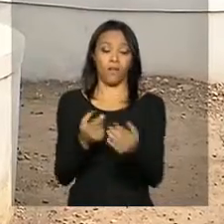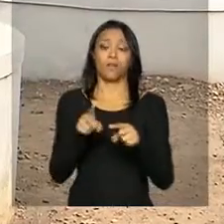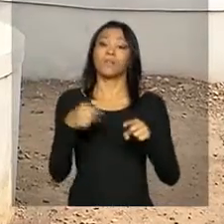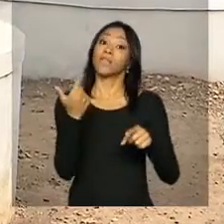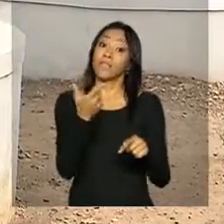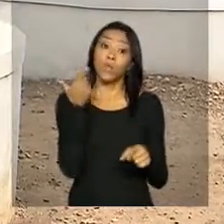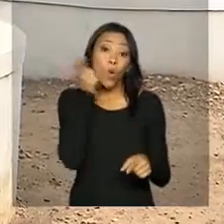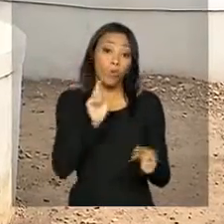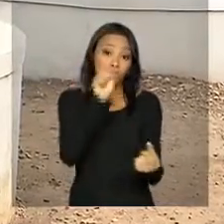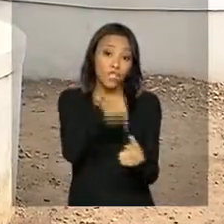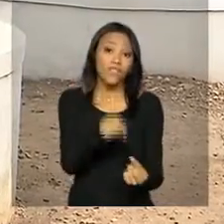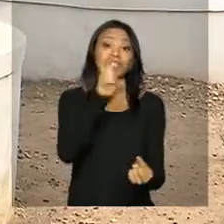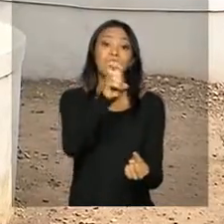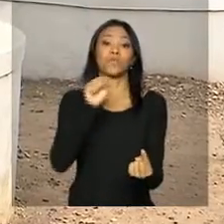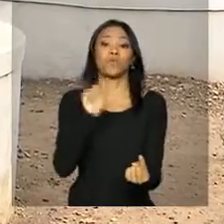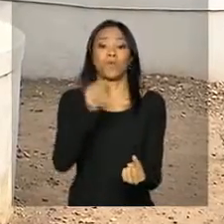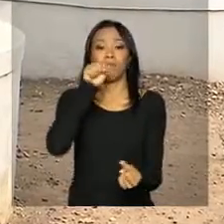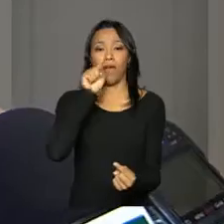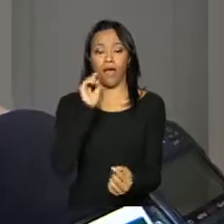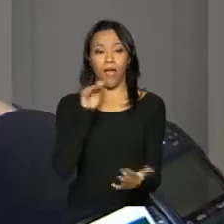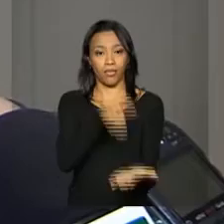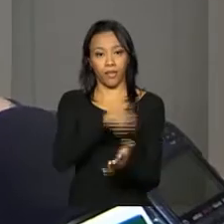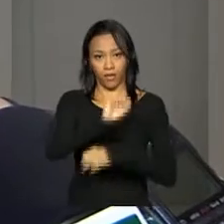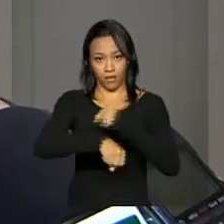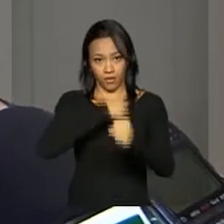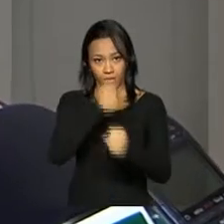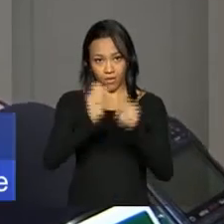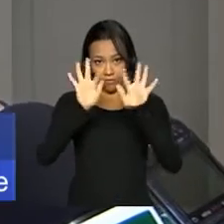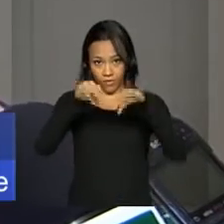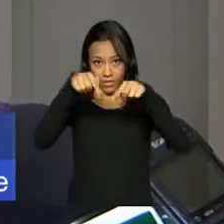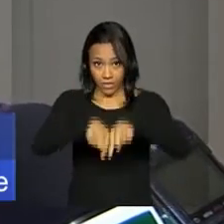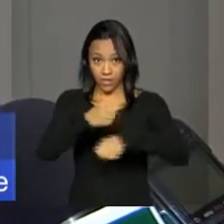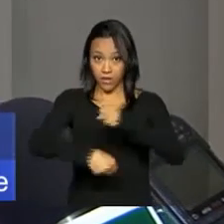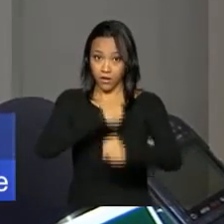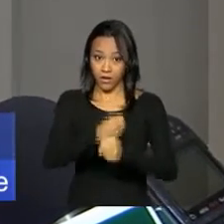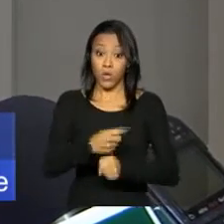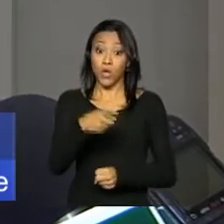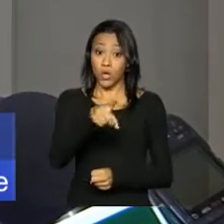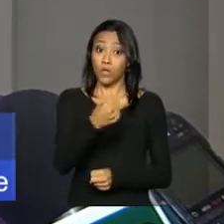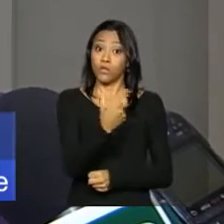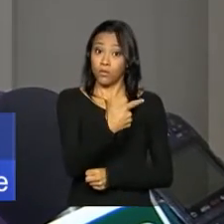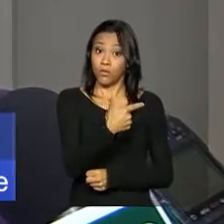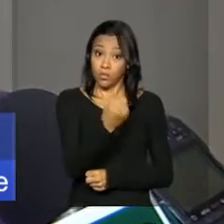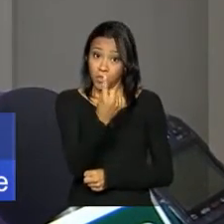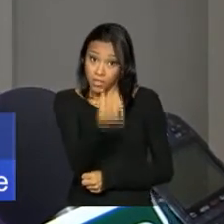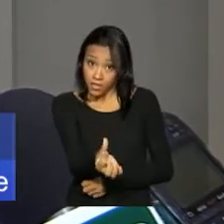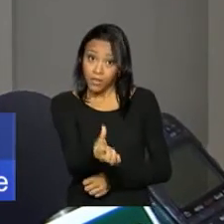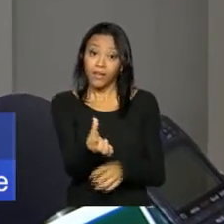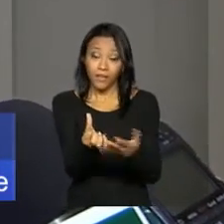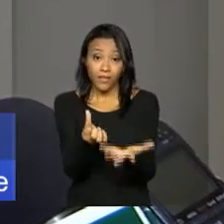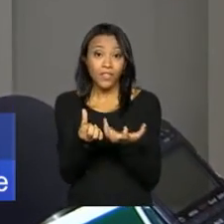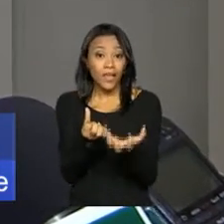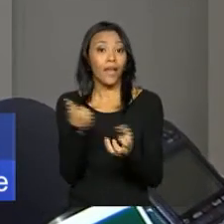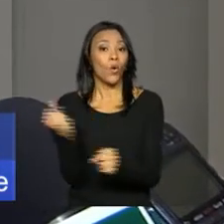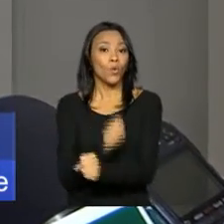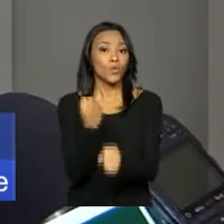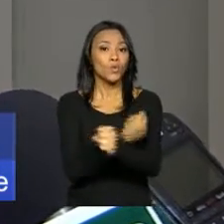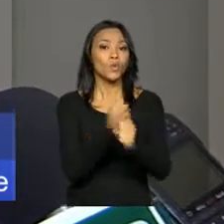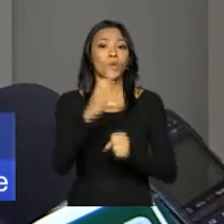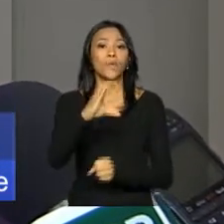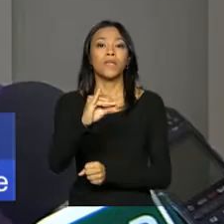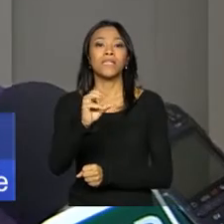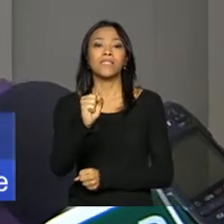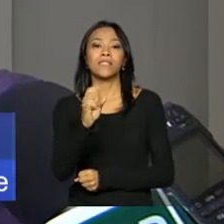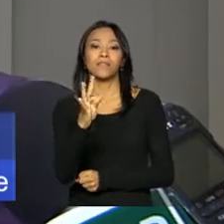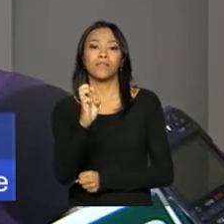é chegar a 5 mil até o final deste ano. Agora em 2016 a gente tem uma meta também de conseguir construir cisternas não só de